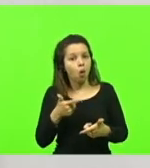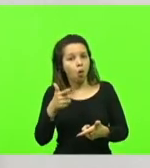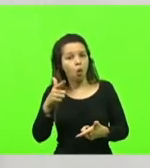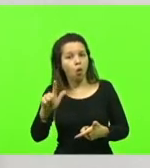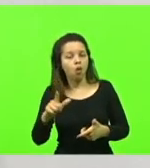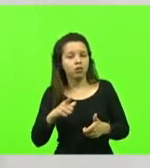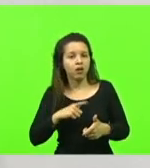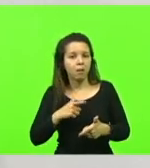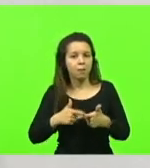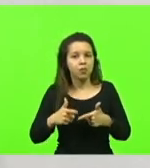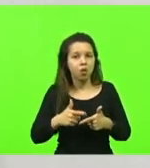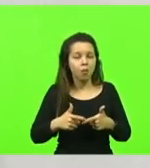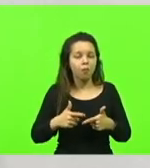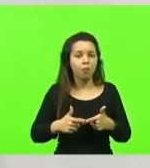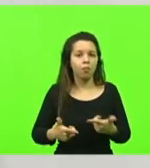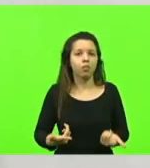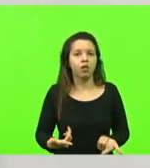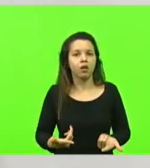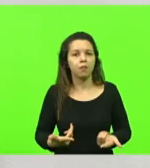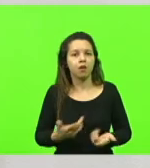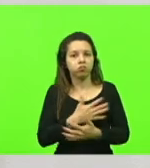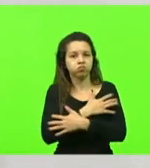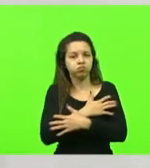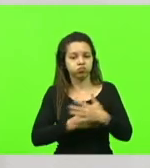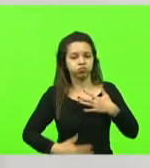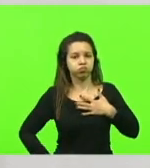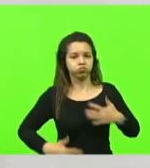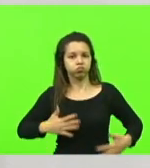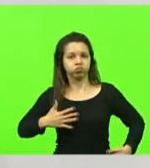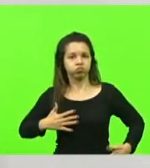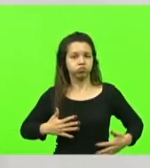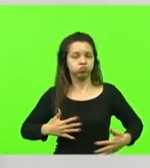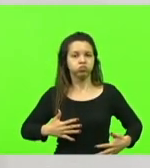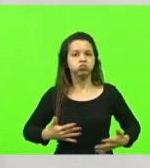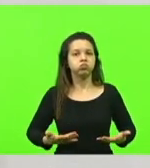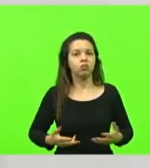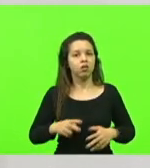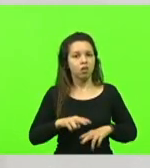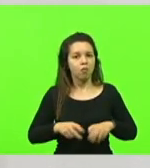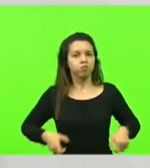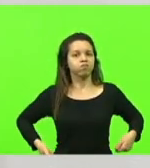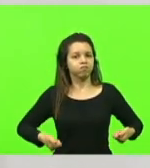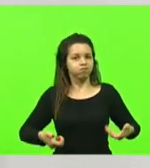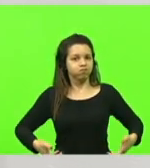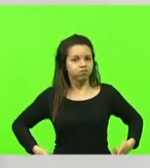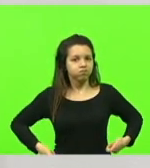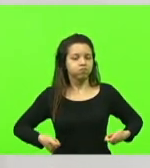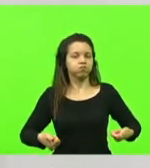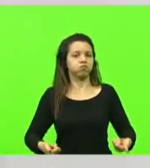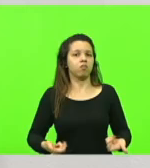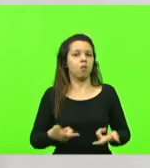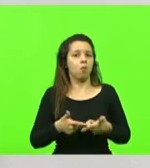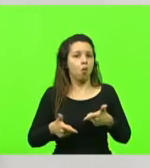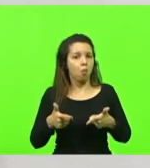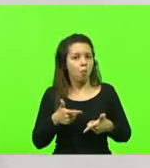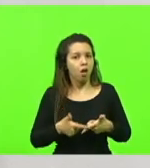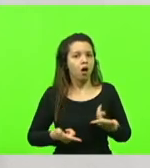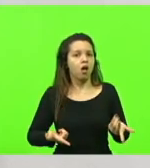elas implicam, sim, em profundos problemas de deficiência mental,